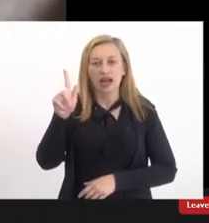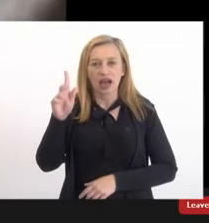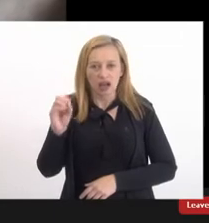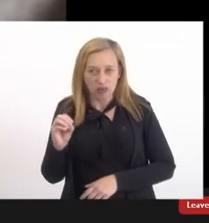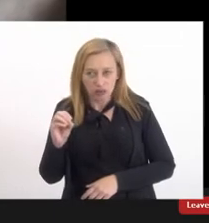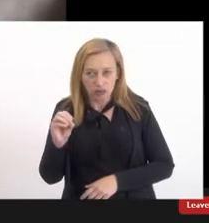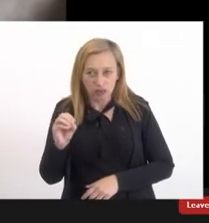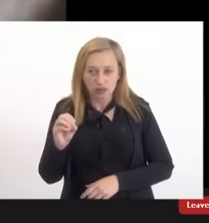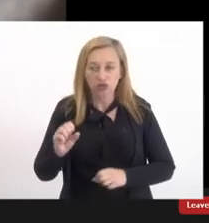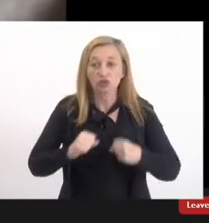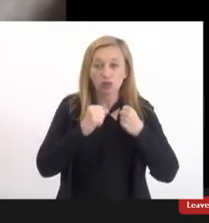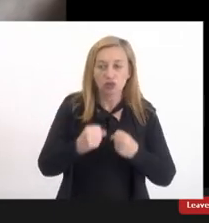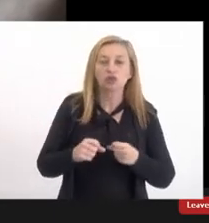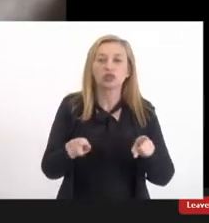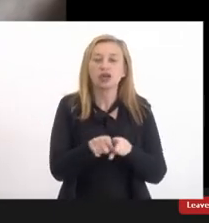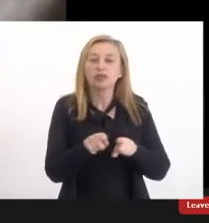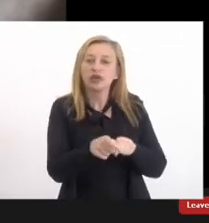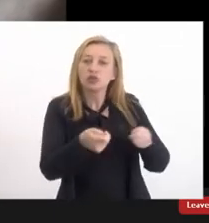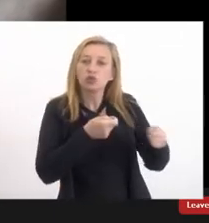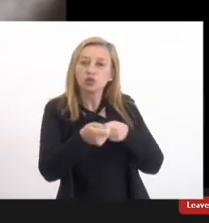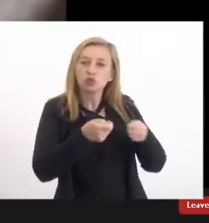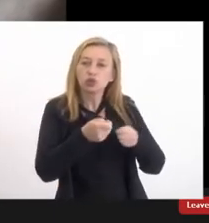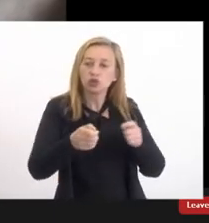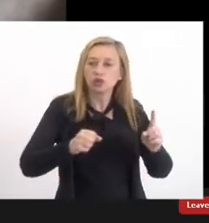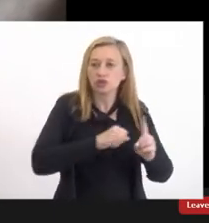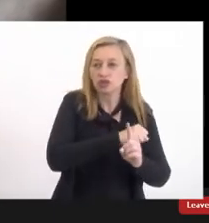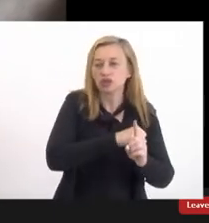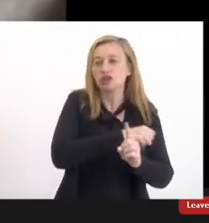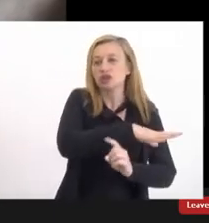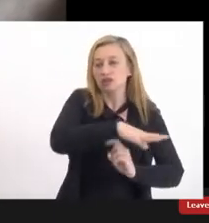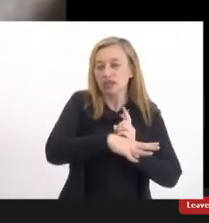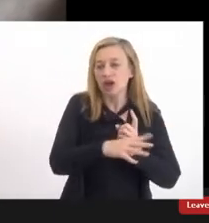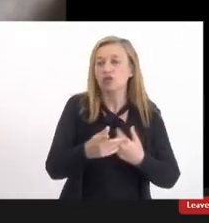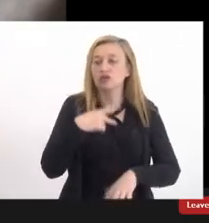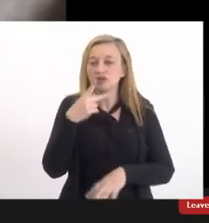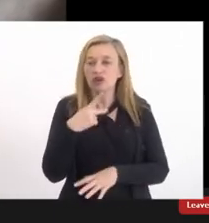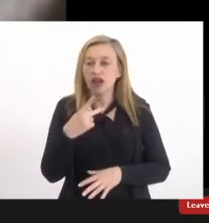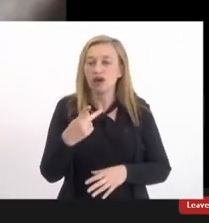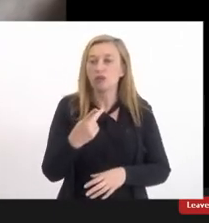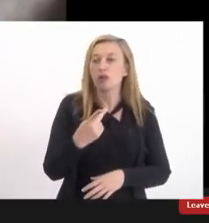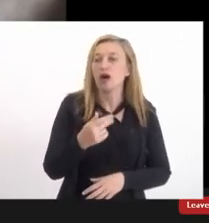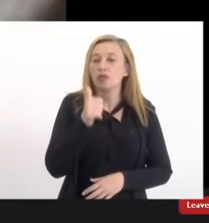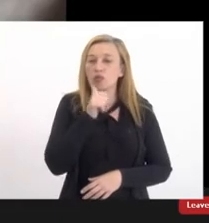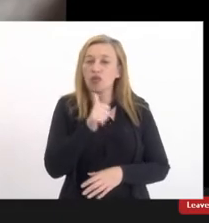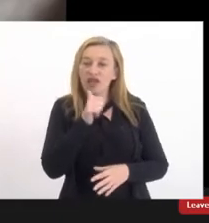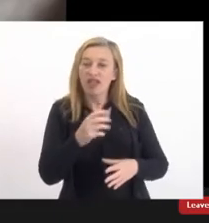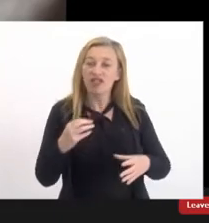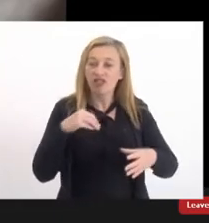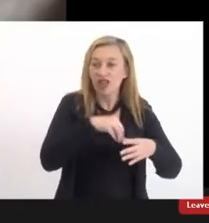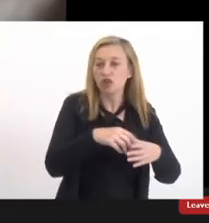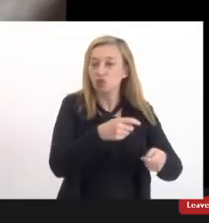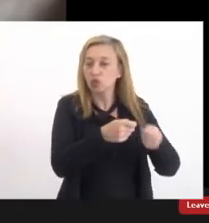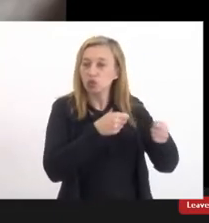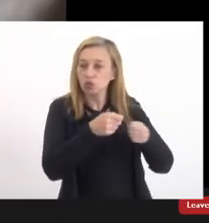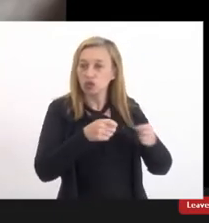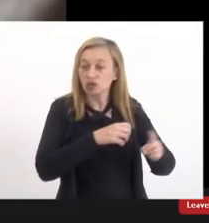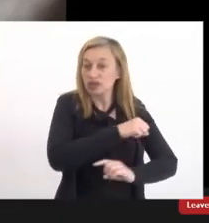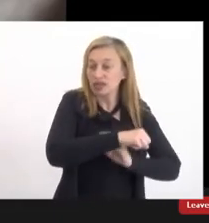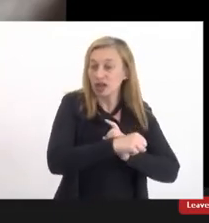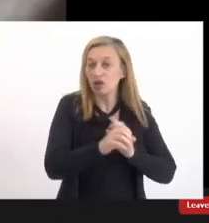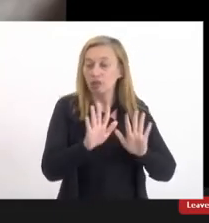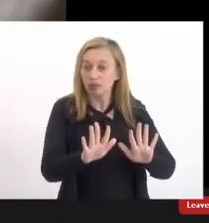controle social quando a gente fala que a mulher é a maioria no controle social isso é importante dizer também porém